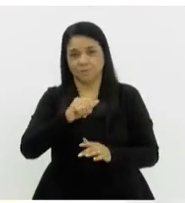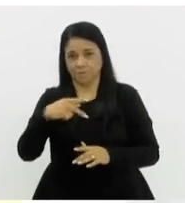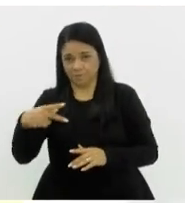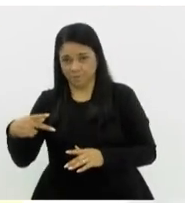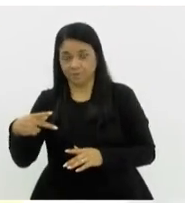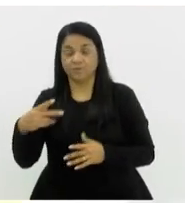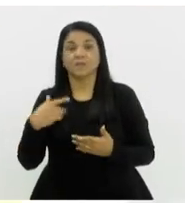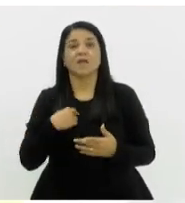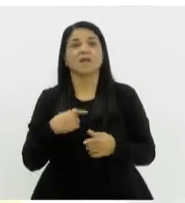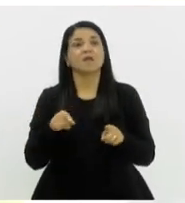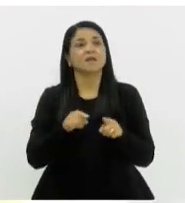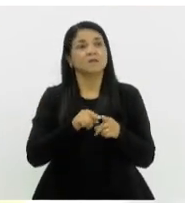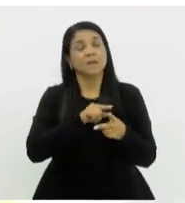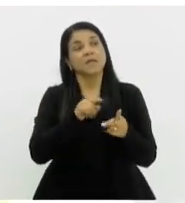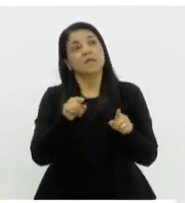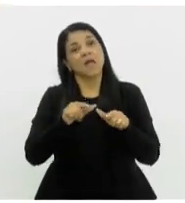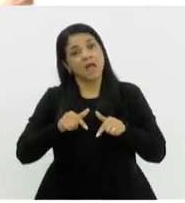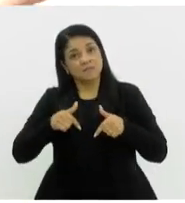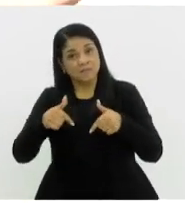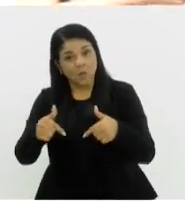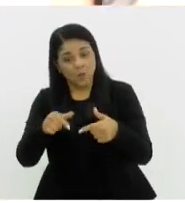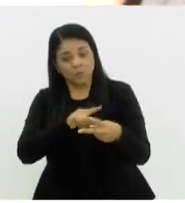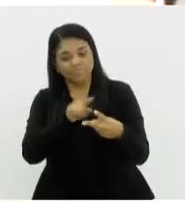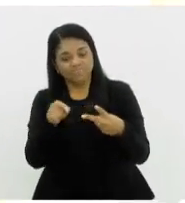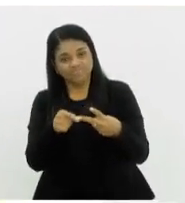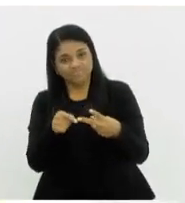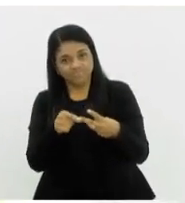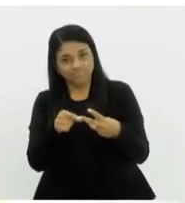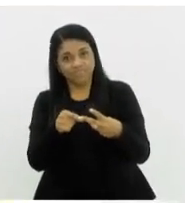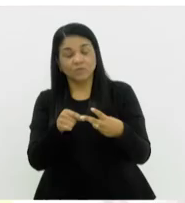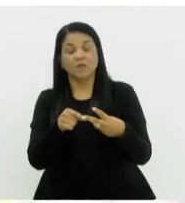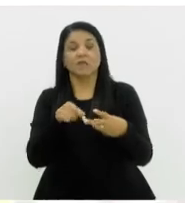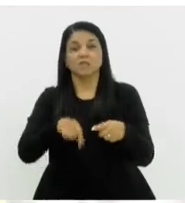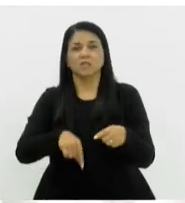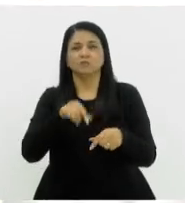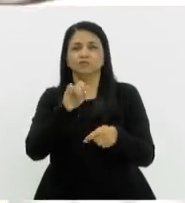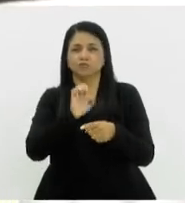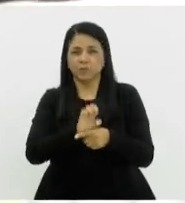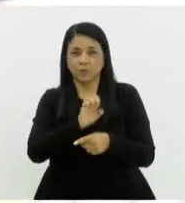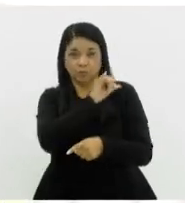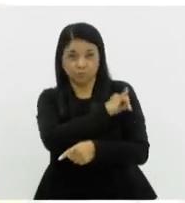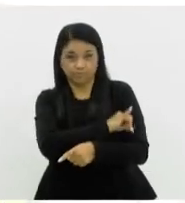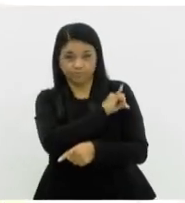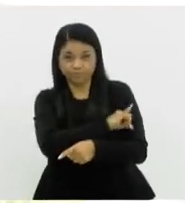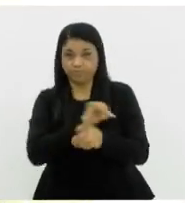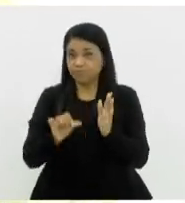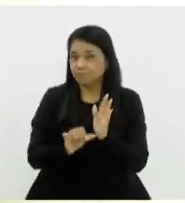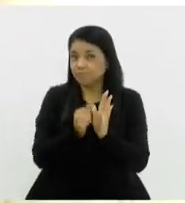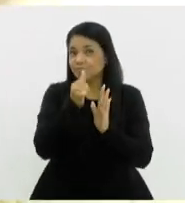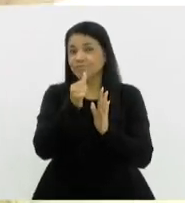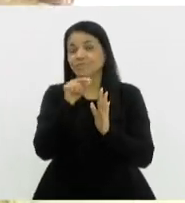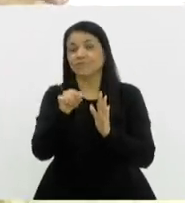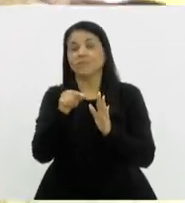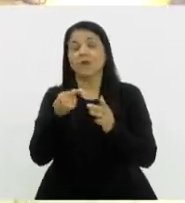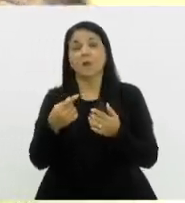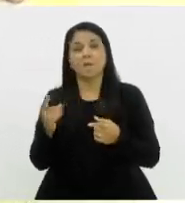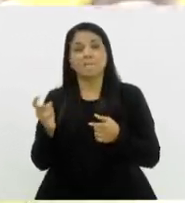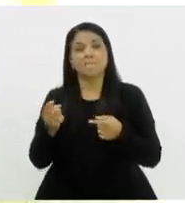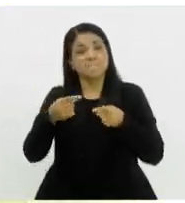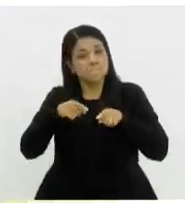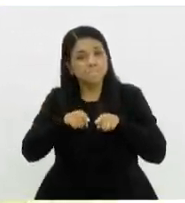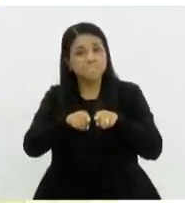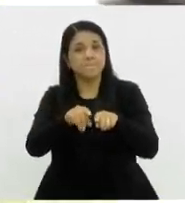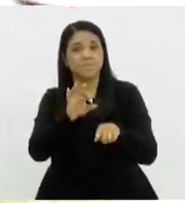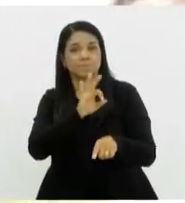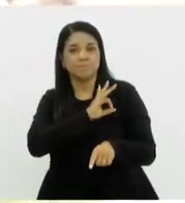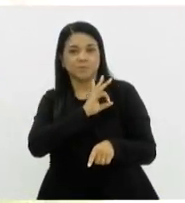também de uma ação que a gente tem aqui especificamente no Rio de Janeiro, que é pioneiro do Estado. A gente tem uma parceria com a Polícia Militar também do Rio